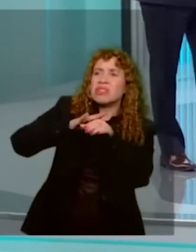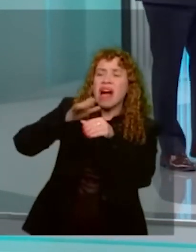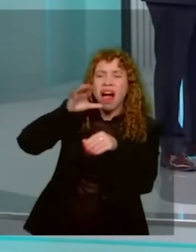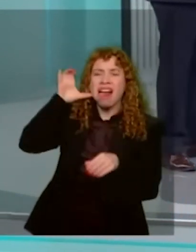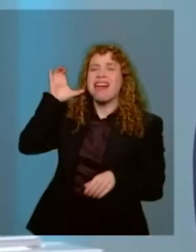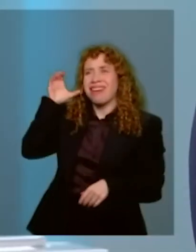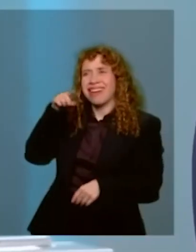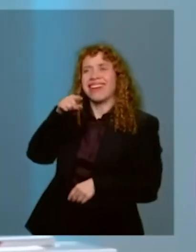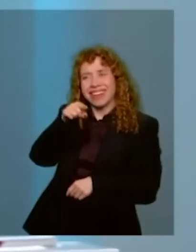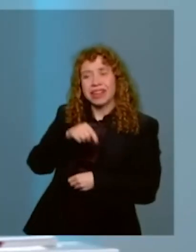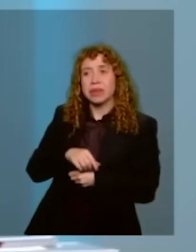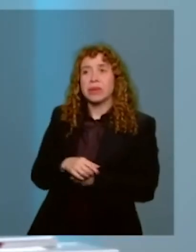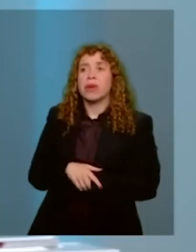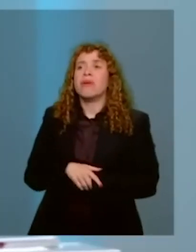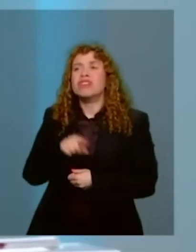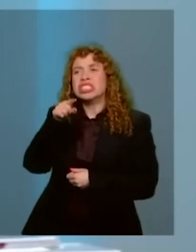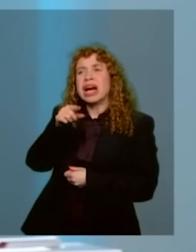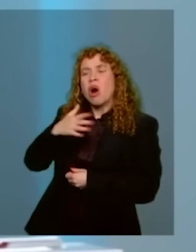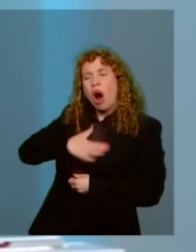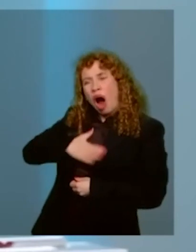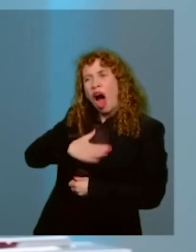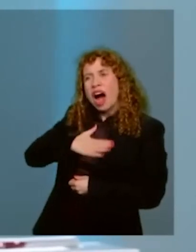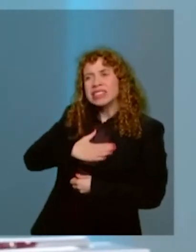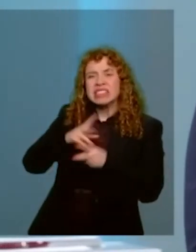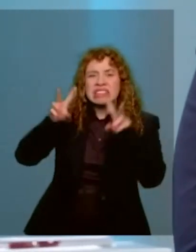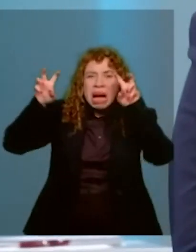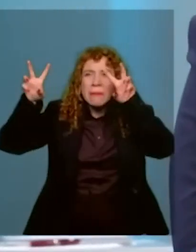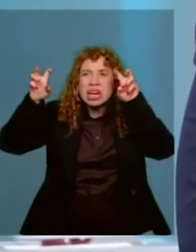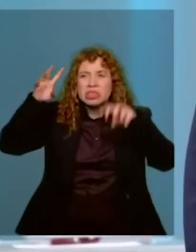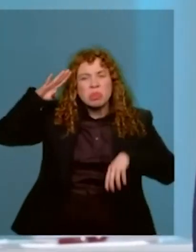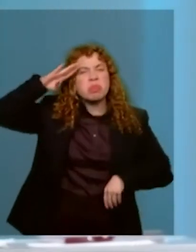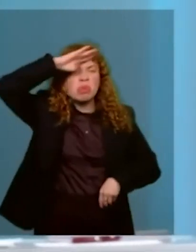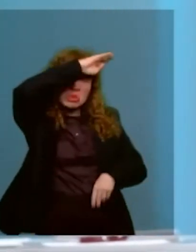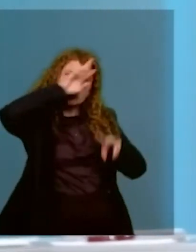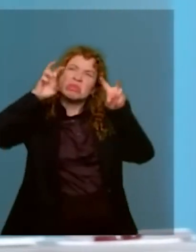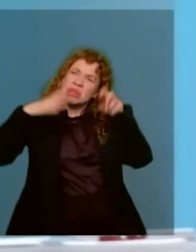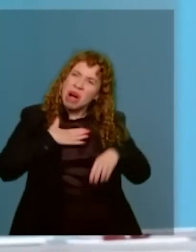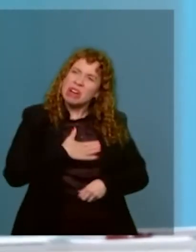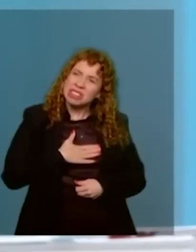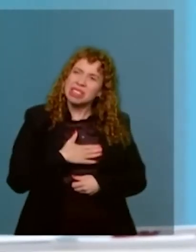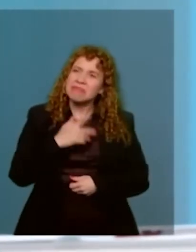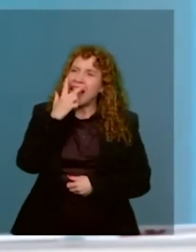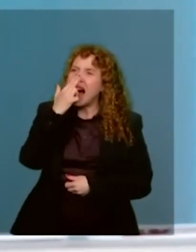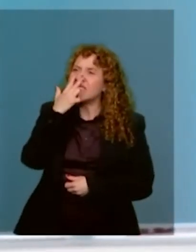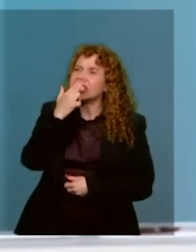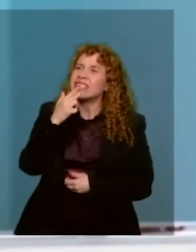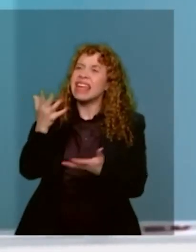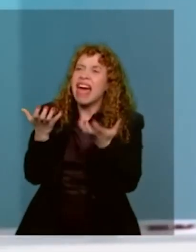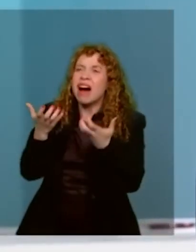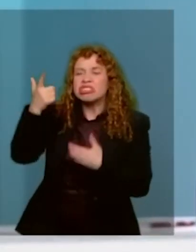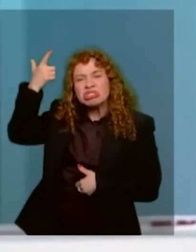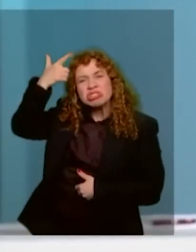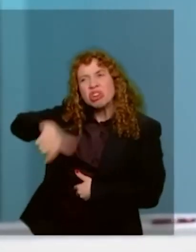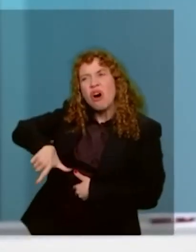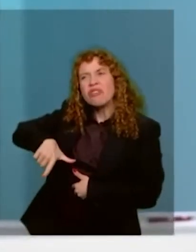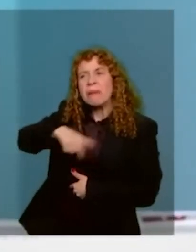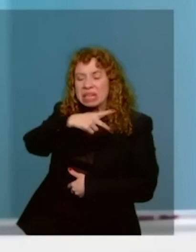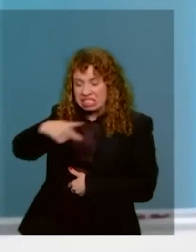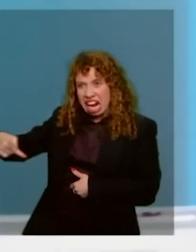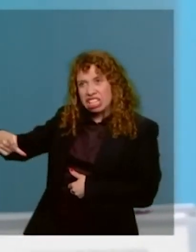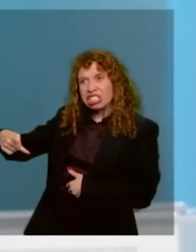Você tem uma fixação de falar do governo federal, Haddad, de falar do presidente Bolsonaro, que eu acho que você devia disputar de novo a presidência da República.